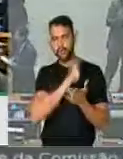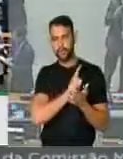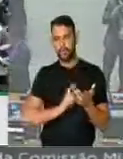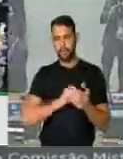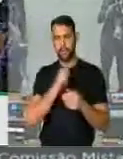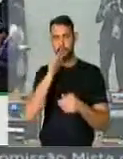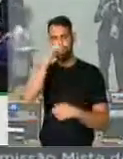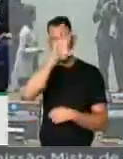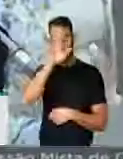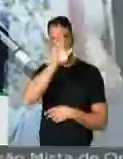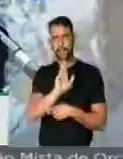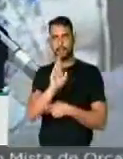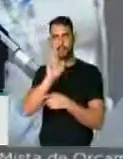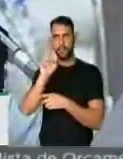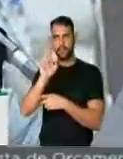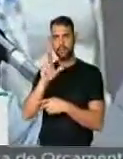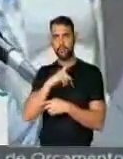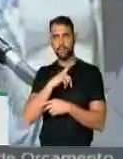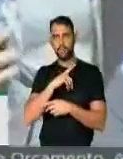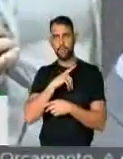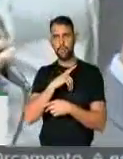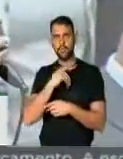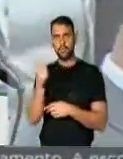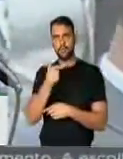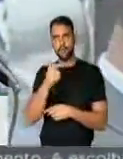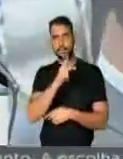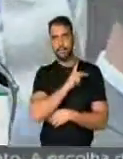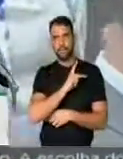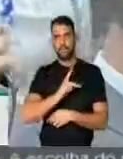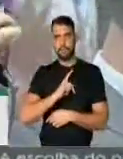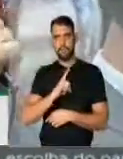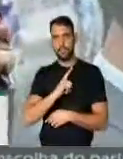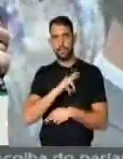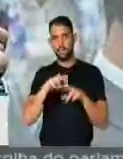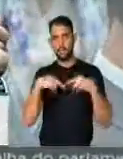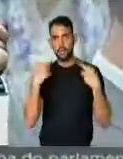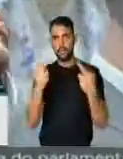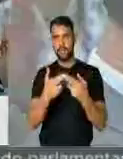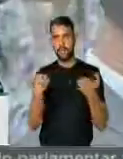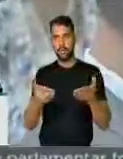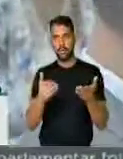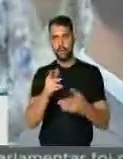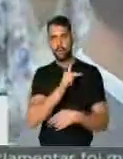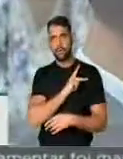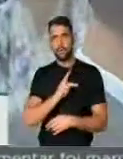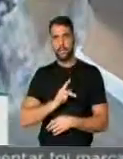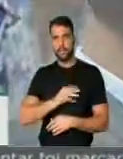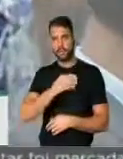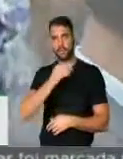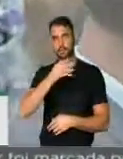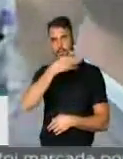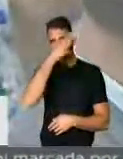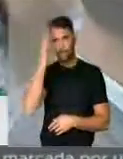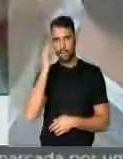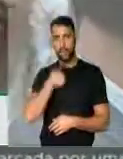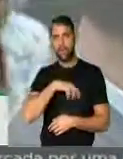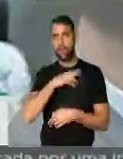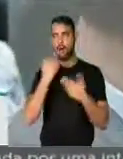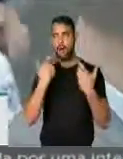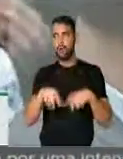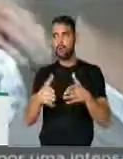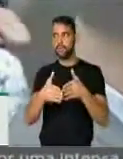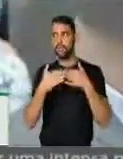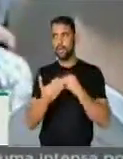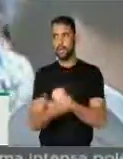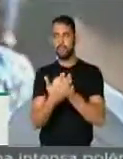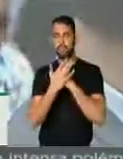Nordeste representados pelos seus vice, que vão ter agora uma audiência com a Presidência da República, onde pede o